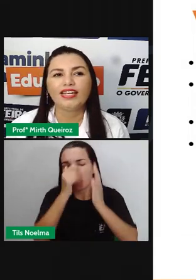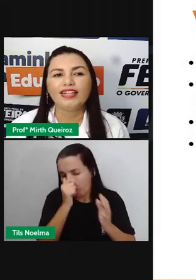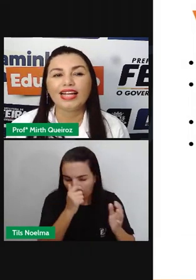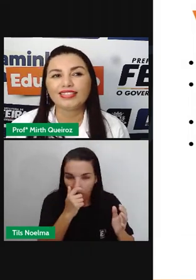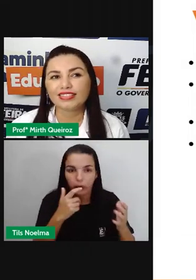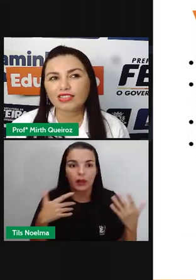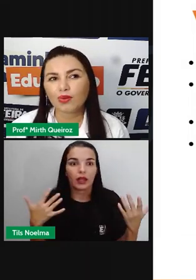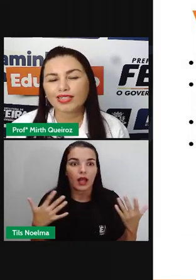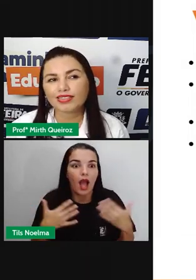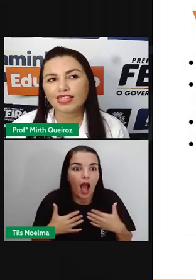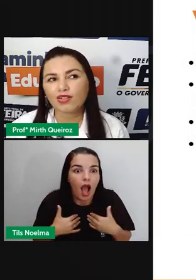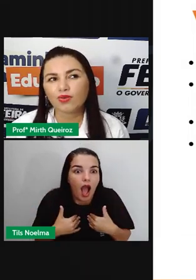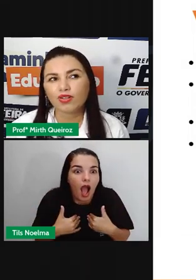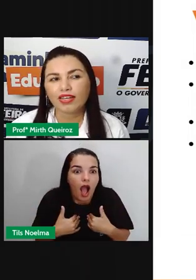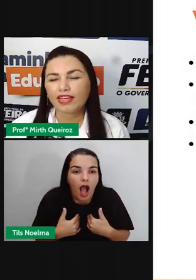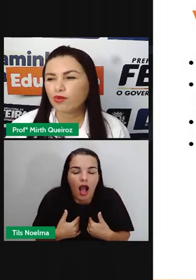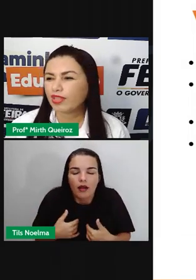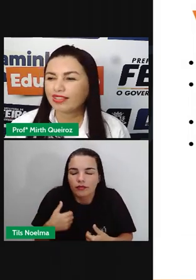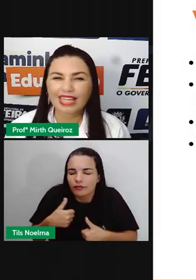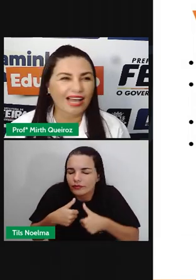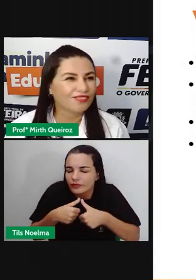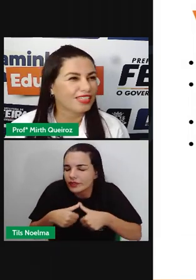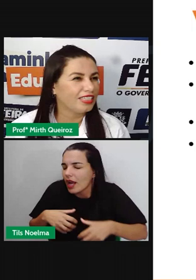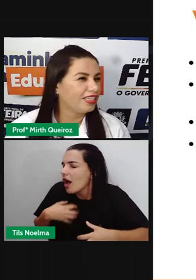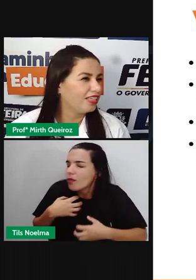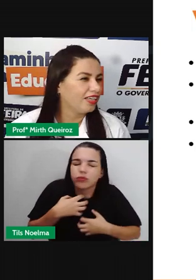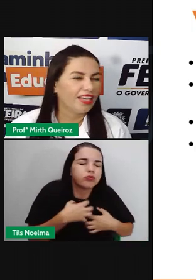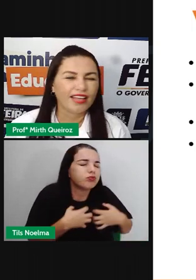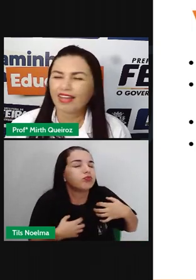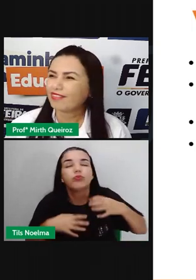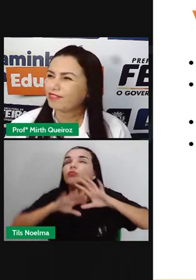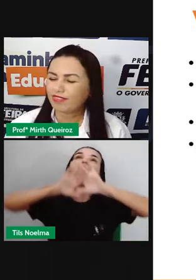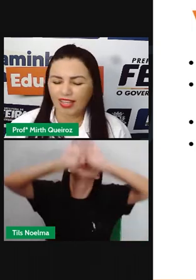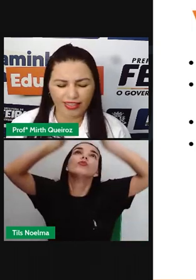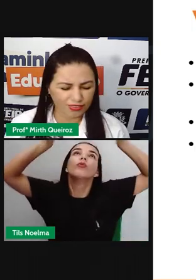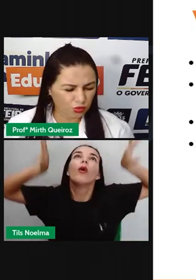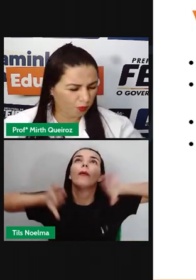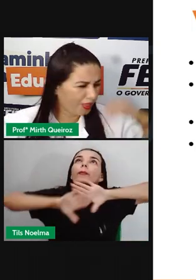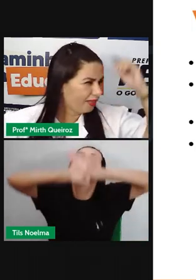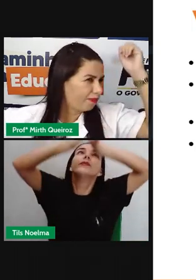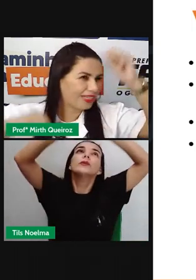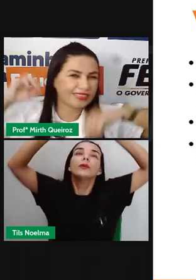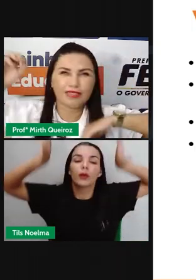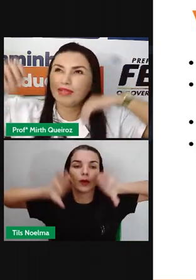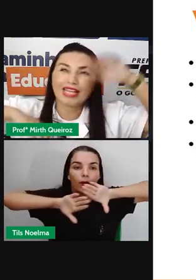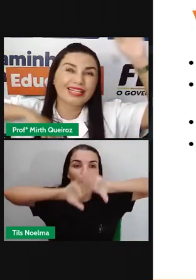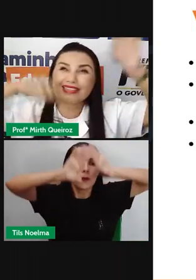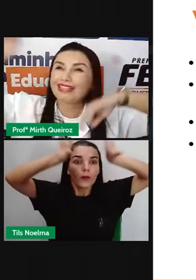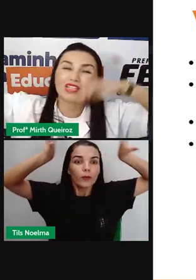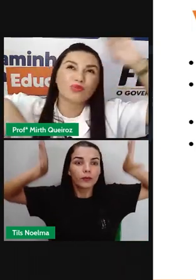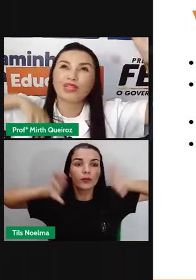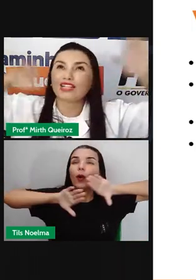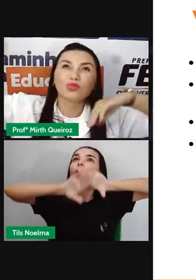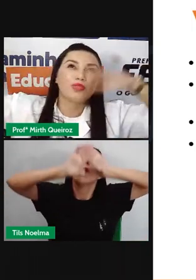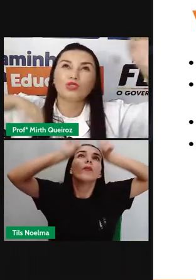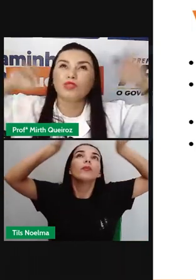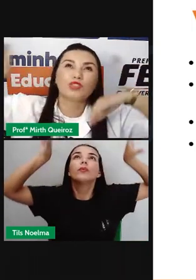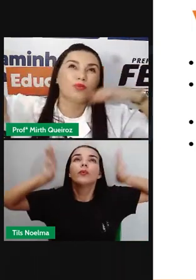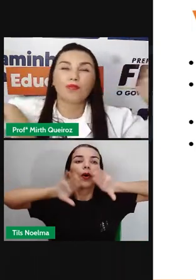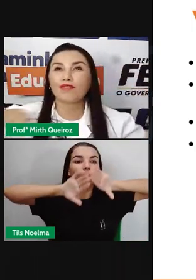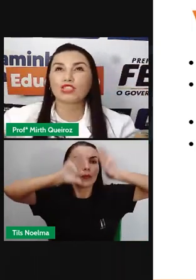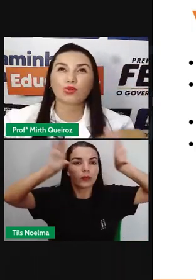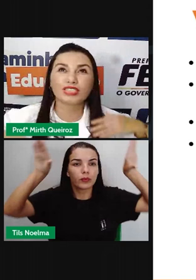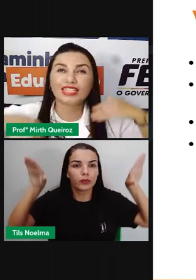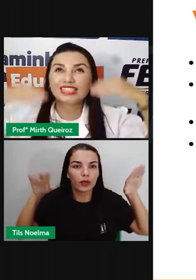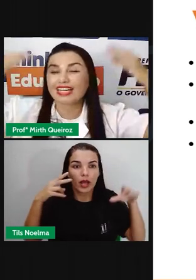E nessa situação, eu tentava ali subir para cima, né? Tentando lá subir, subir,